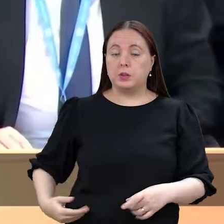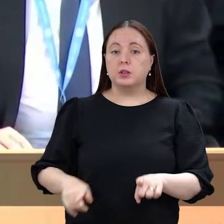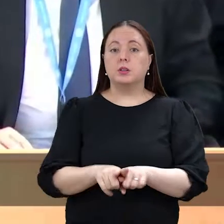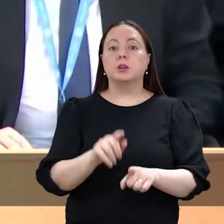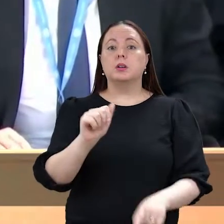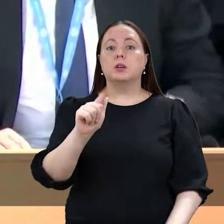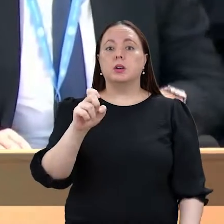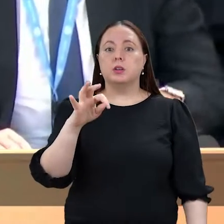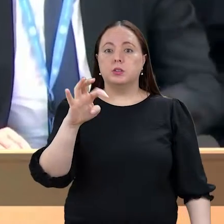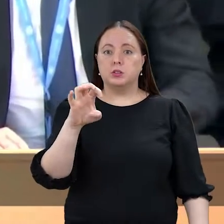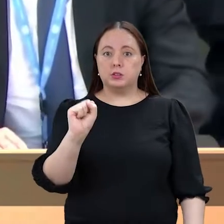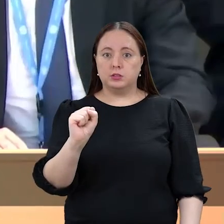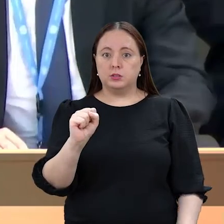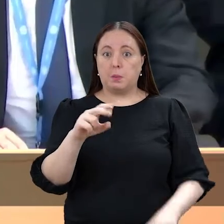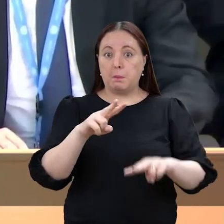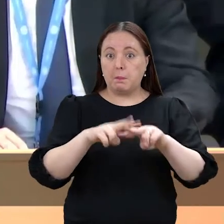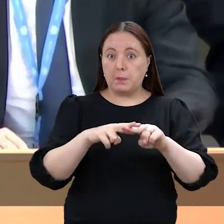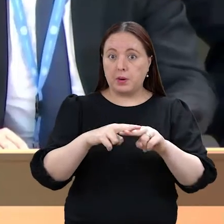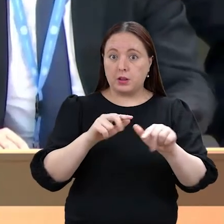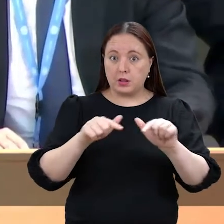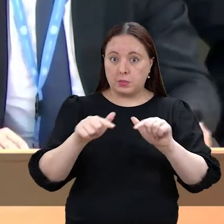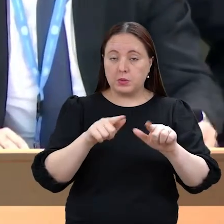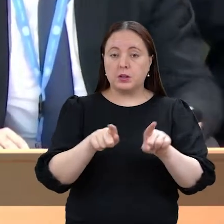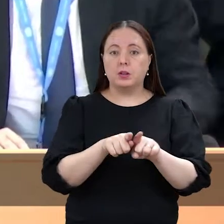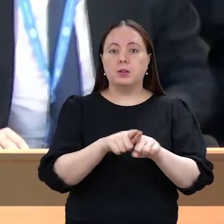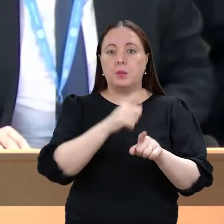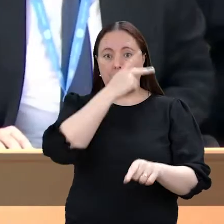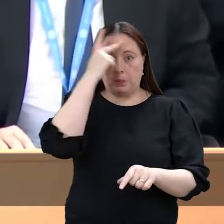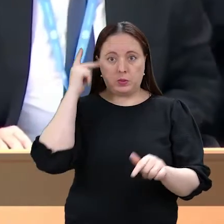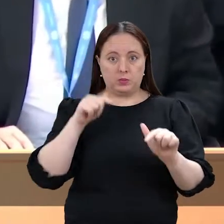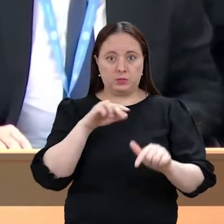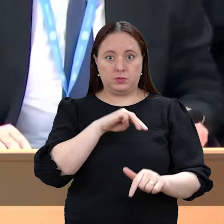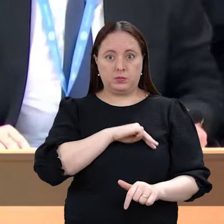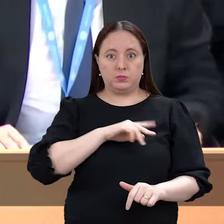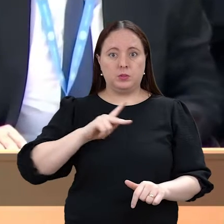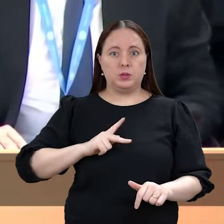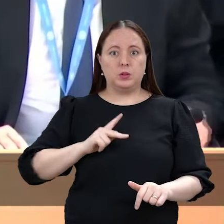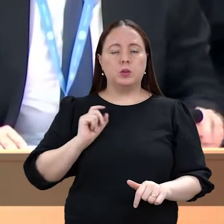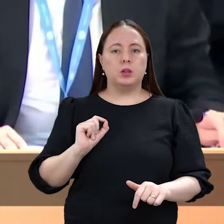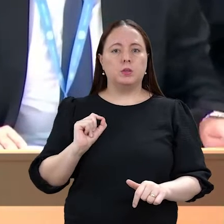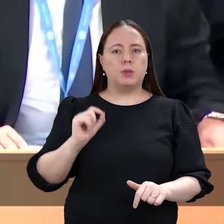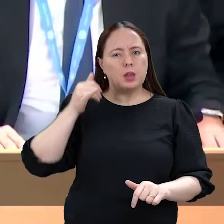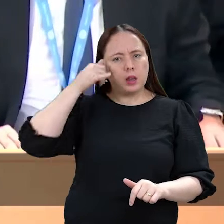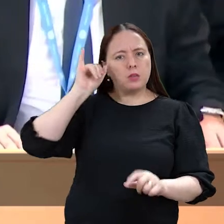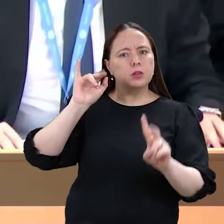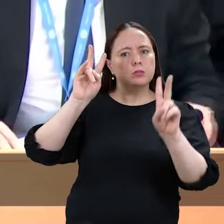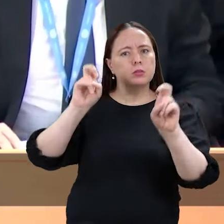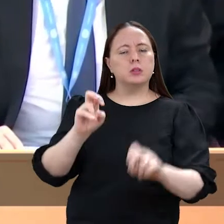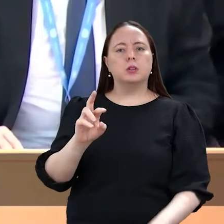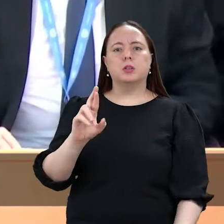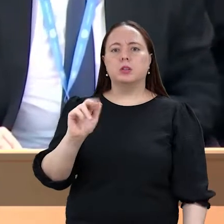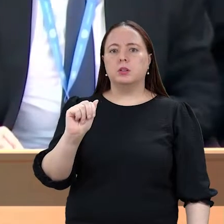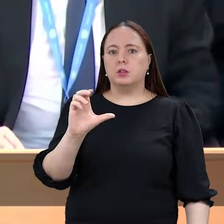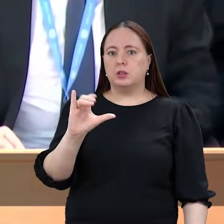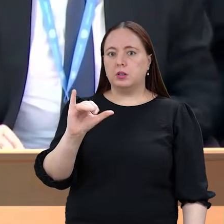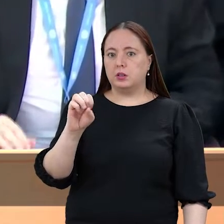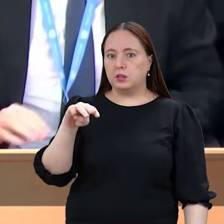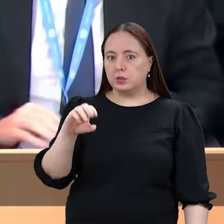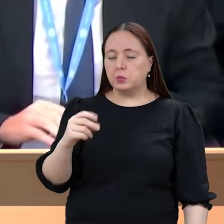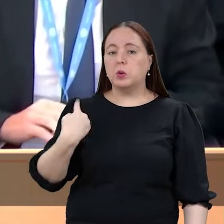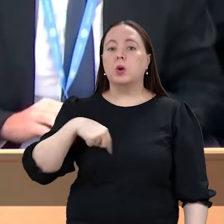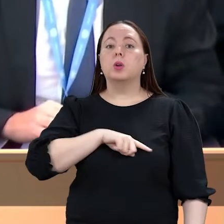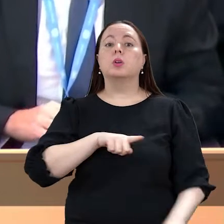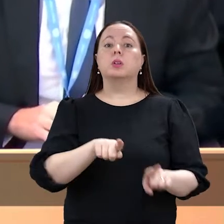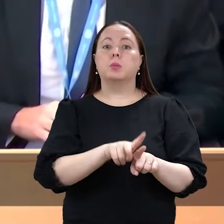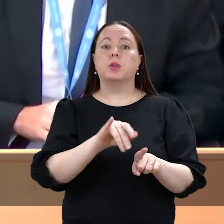penitenciários e de membros do Ministério Público para prevenção ao racismo. Na mesma linha, passaremos a